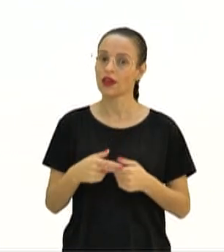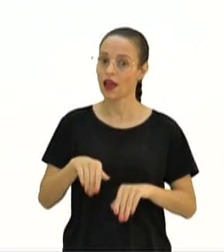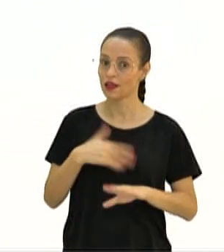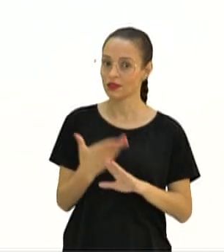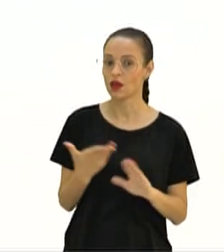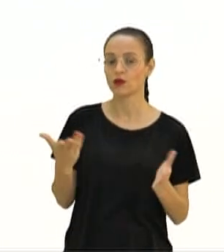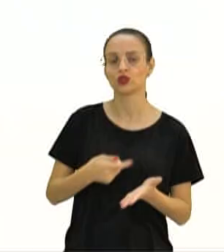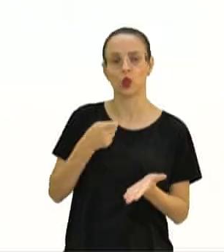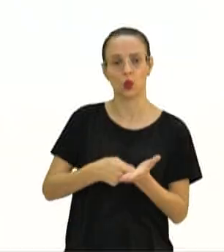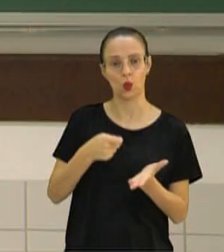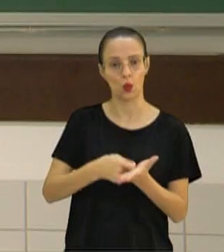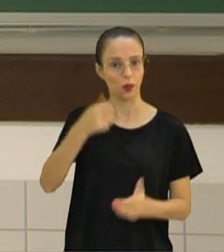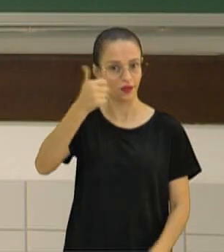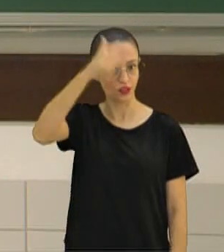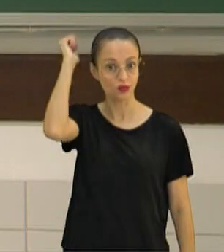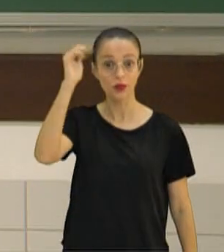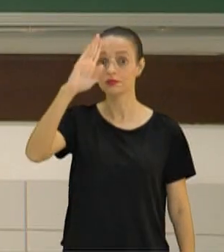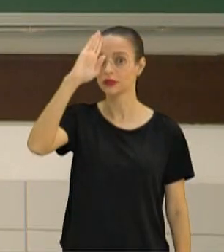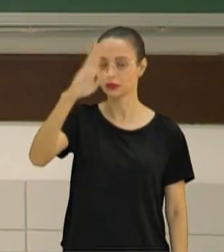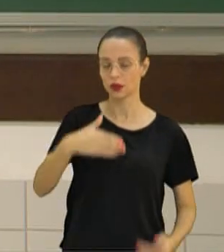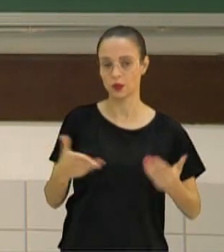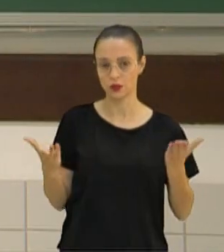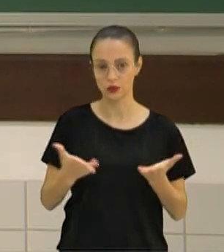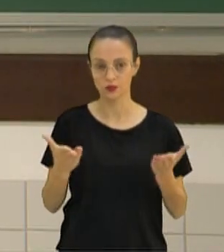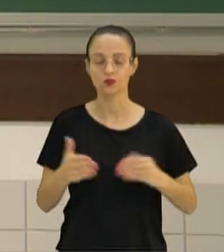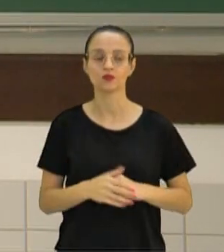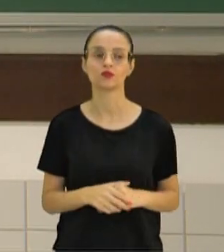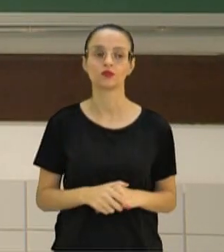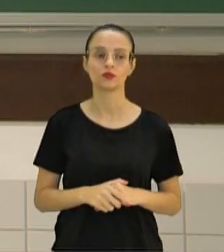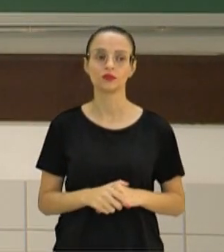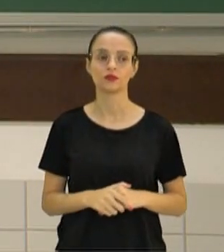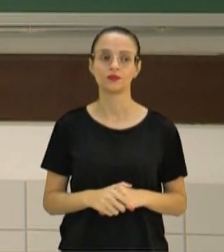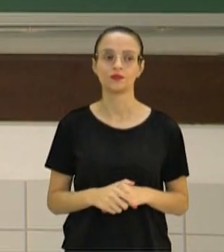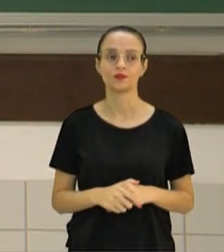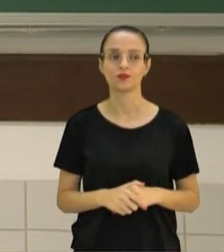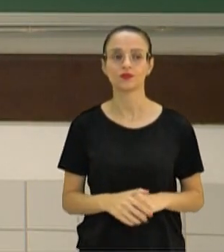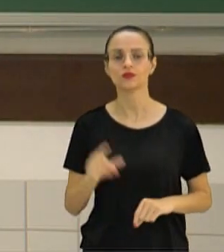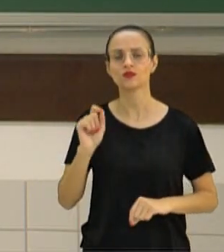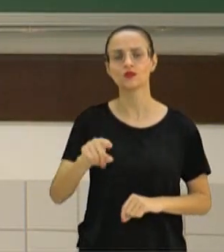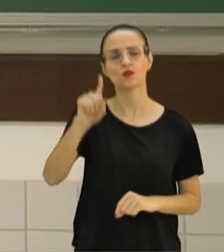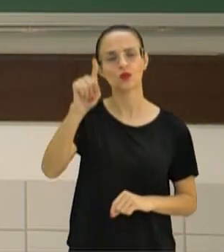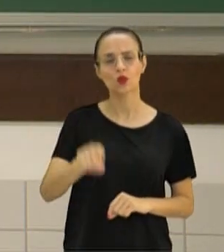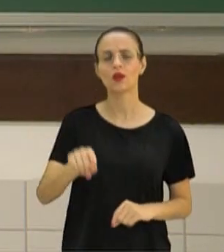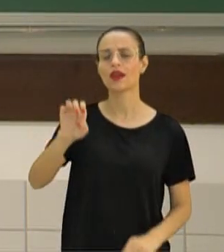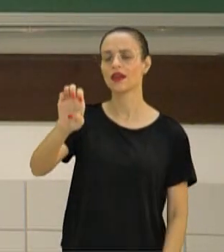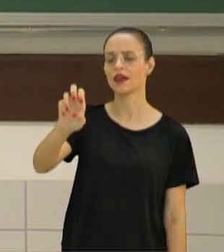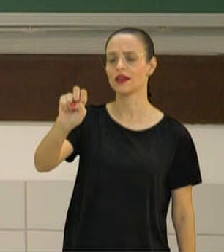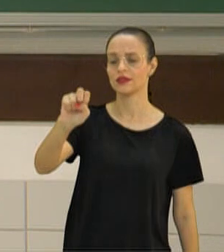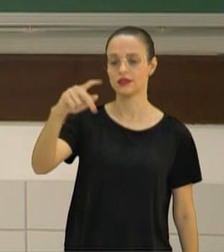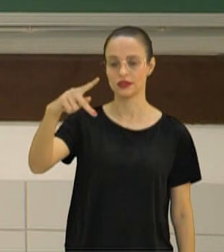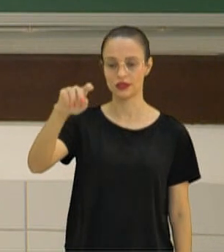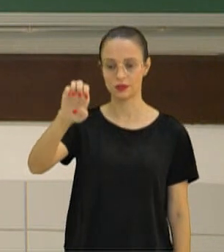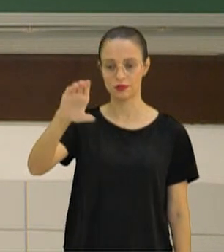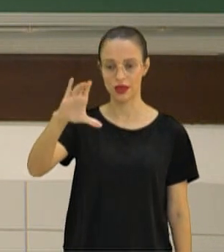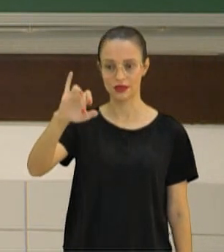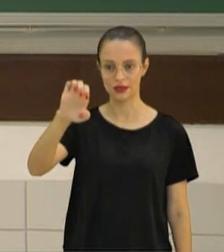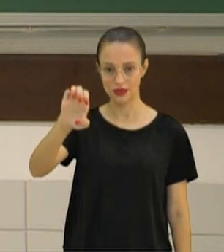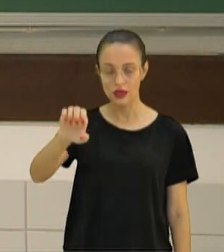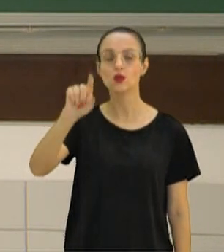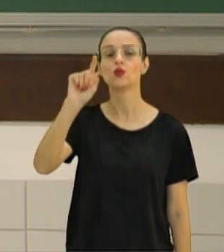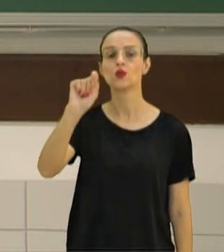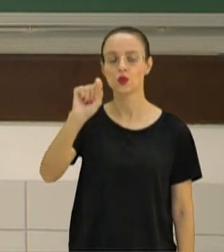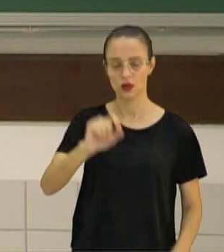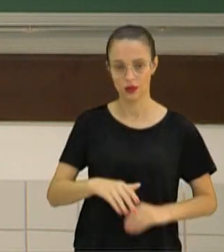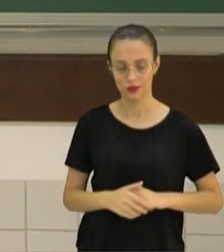nos principais vestibulares hoje em dia. Tudo bem? Então, vamos lá. Então, o que é uma espécie? O conceito biológico diz o seguinte.